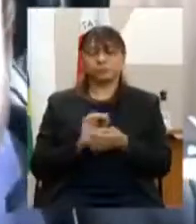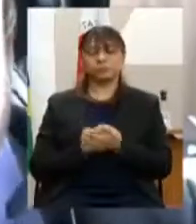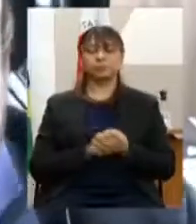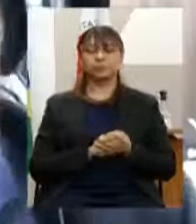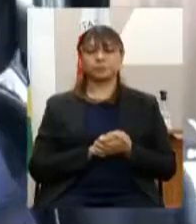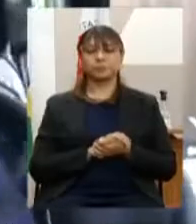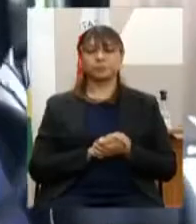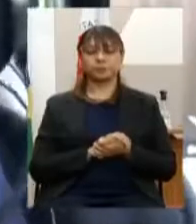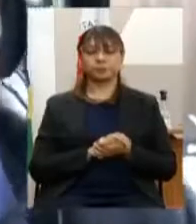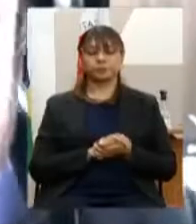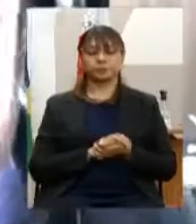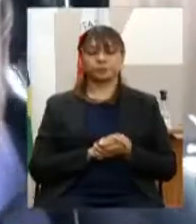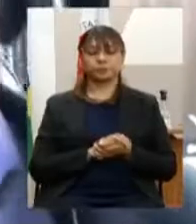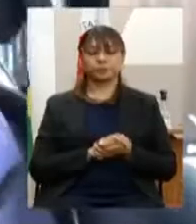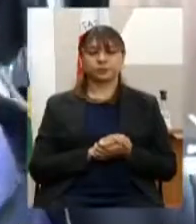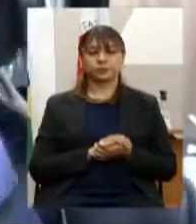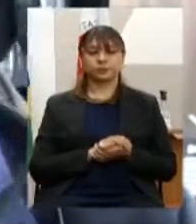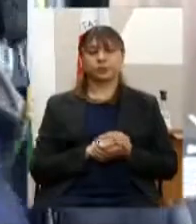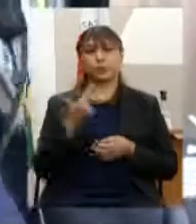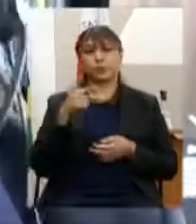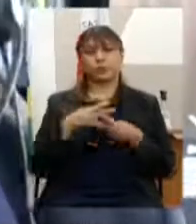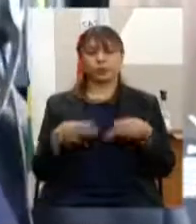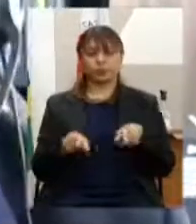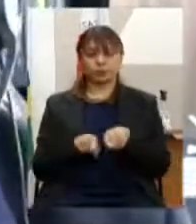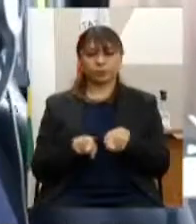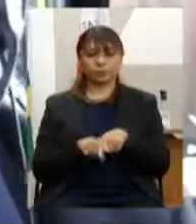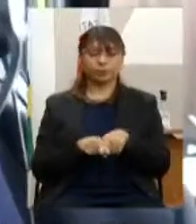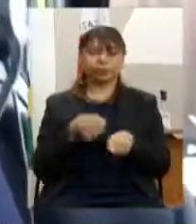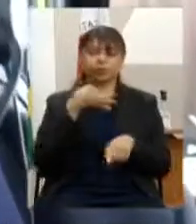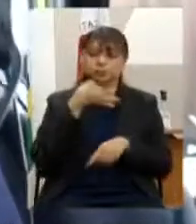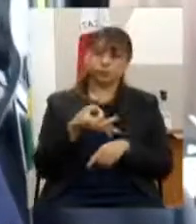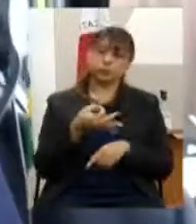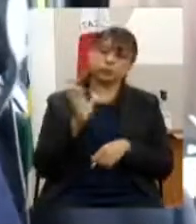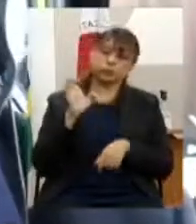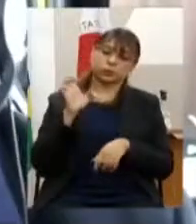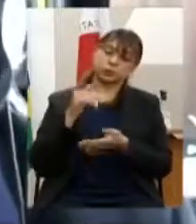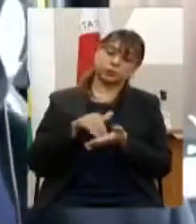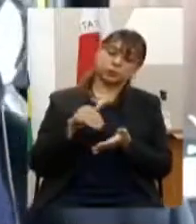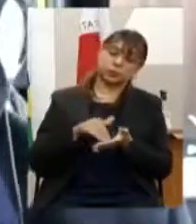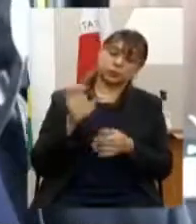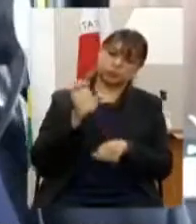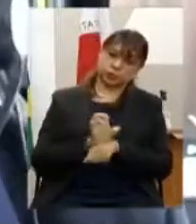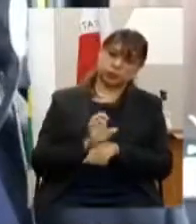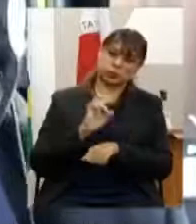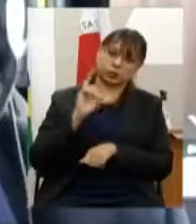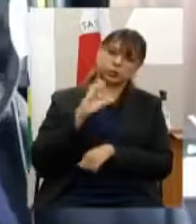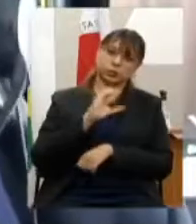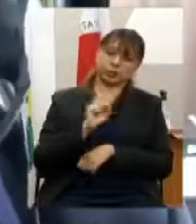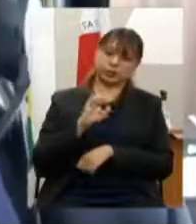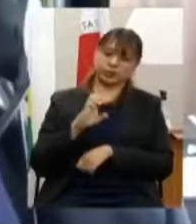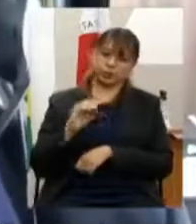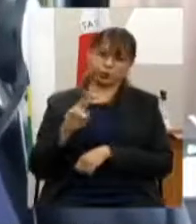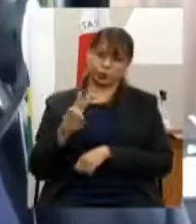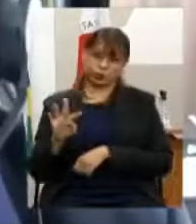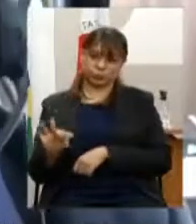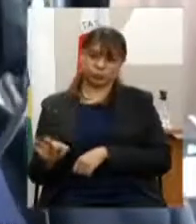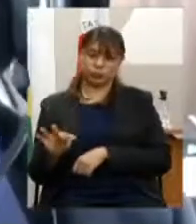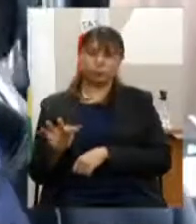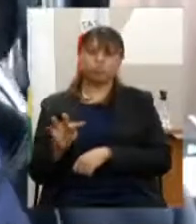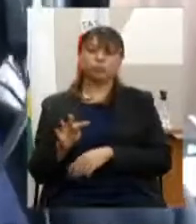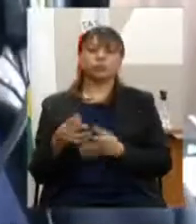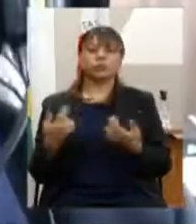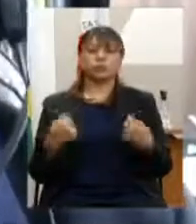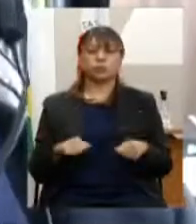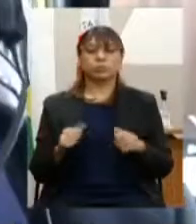outros outro ponto é recomendar a Secretaria de Estado de Cultura e Turismo SECUT a interlocução com a